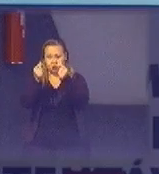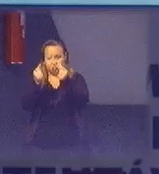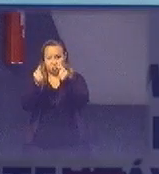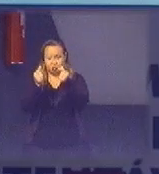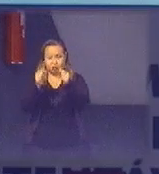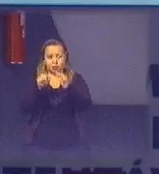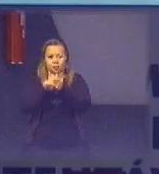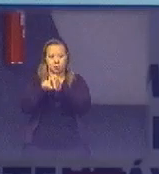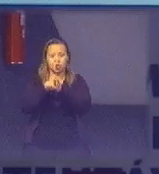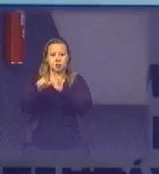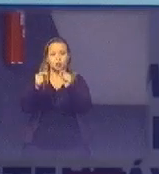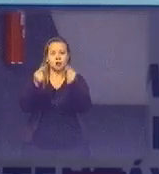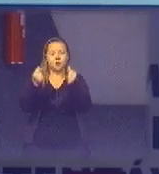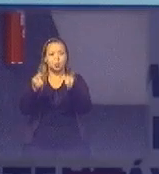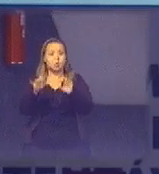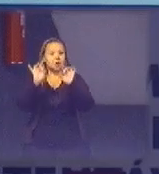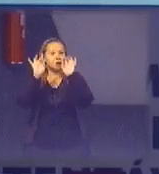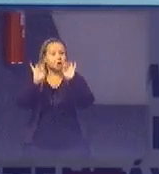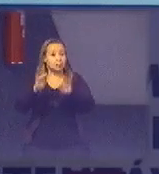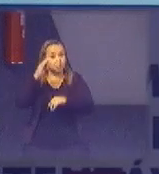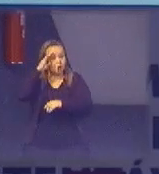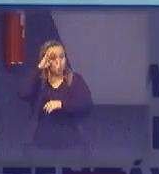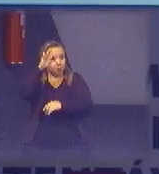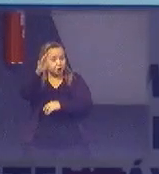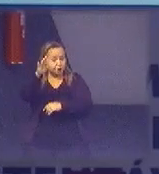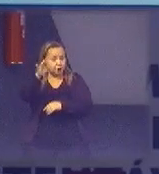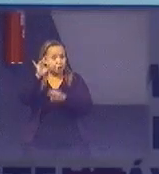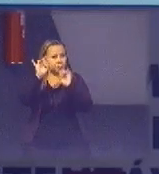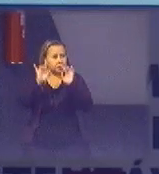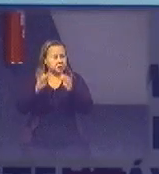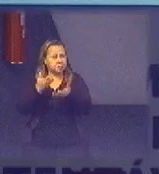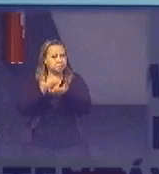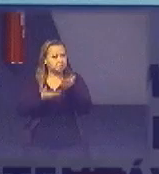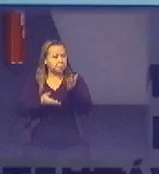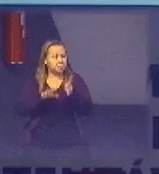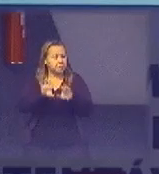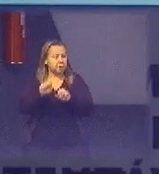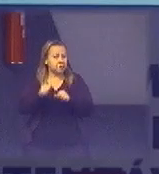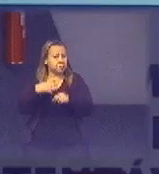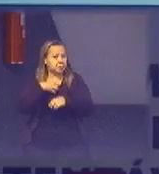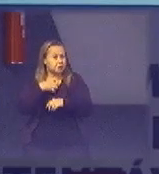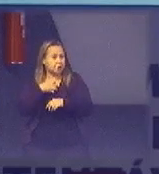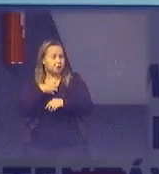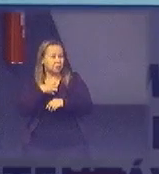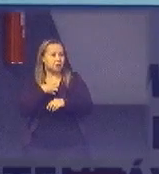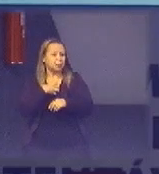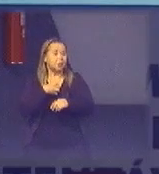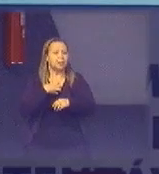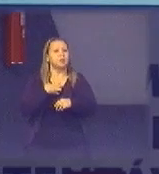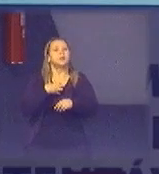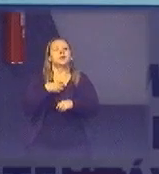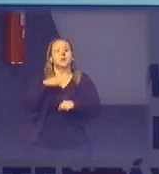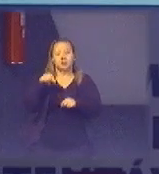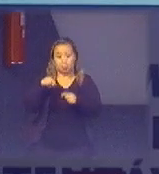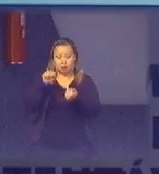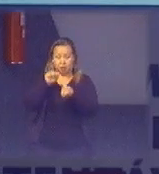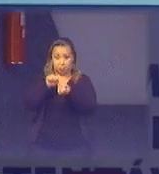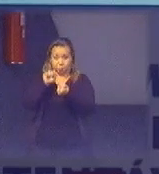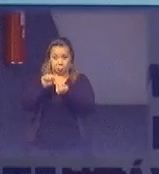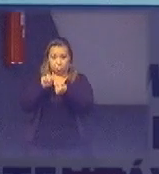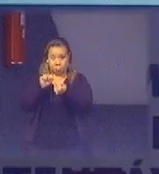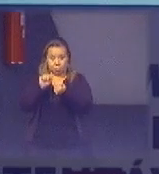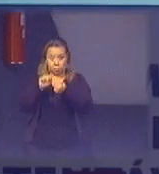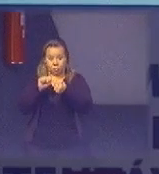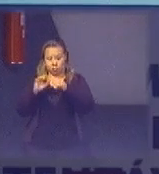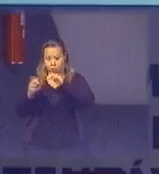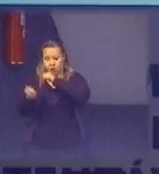tá isso aí é essencial e em especial se você pega uma situação e aí tem a ver também com sustentabilidade num aspecto mais social se